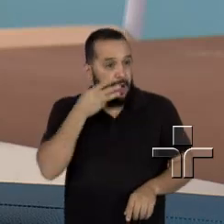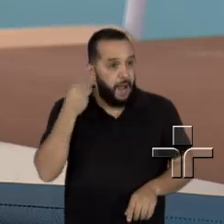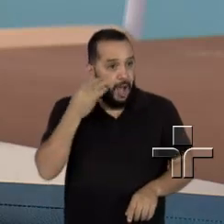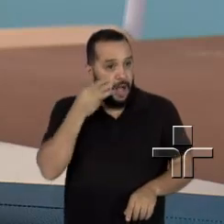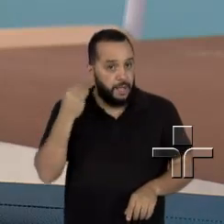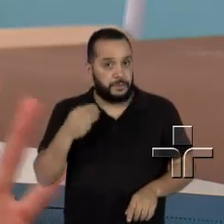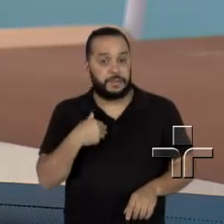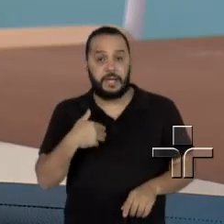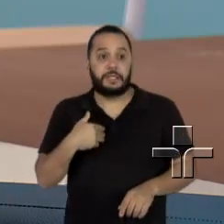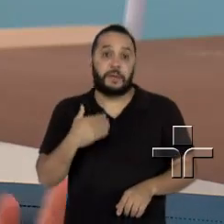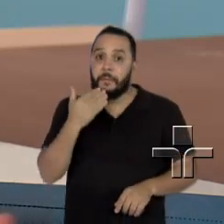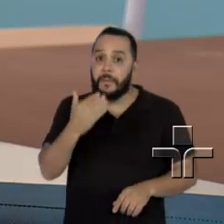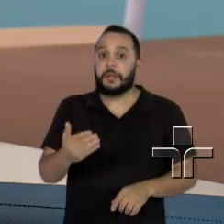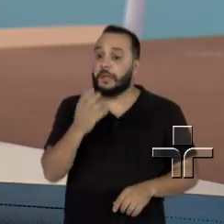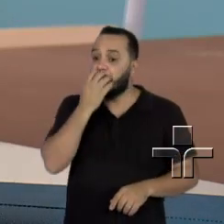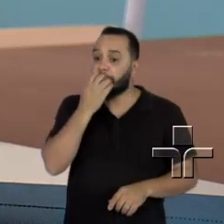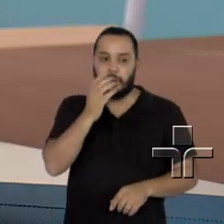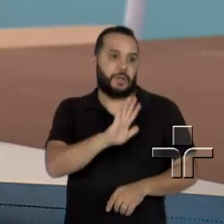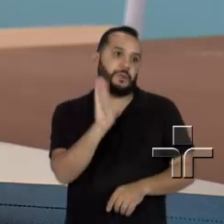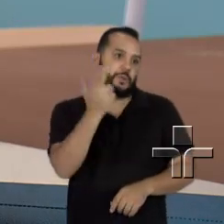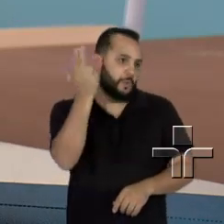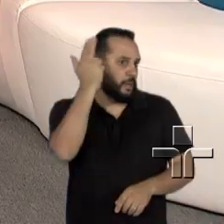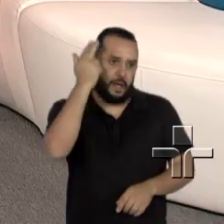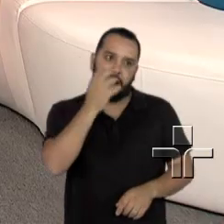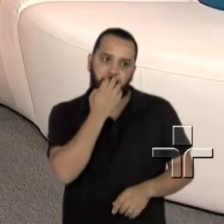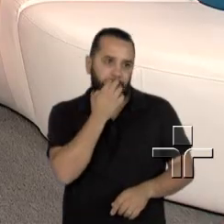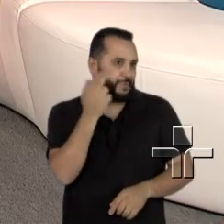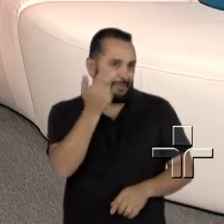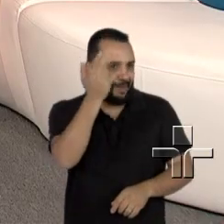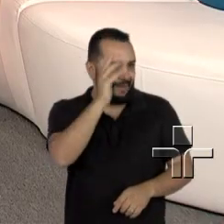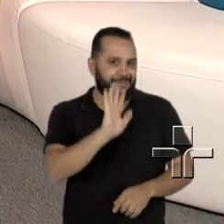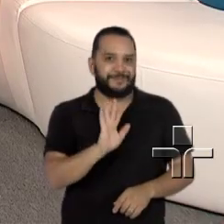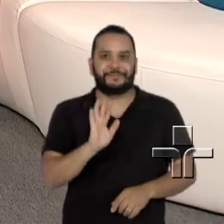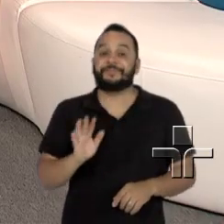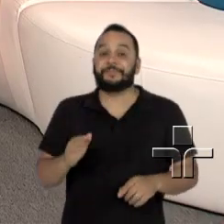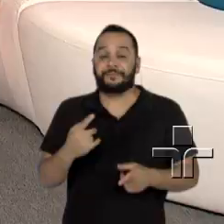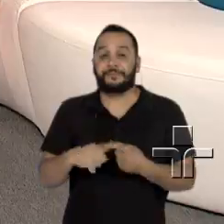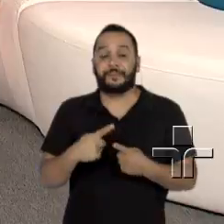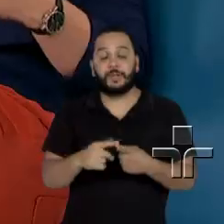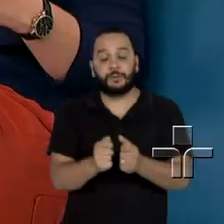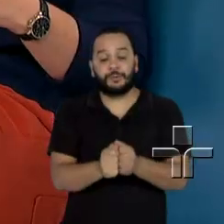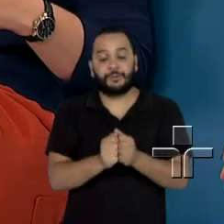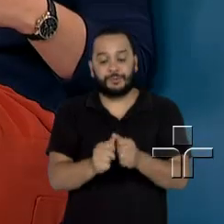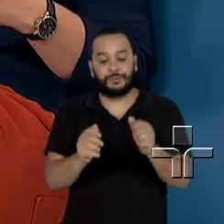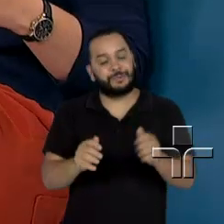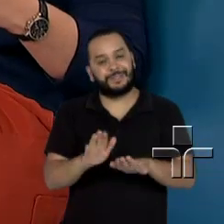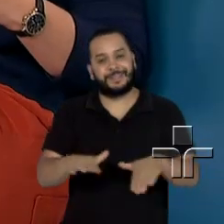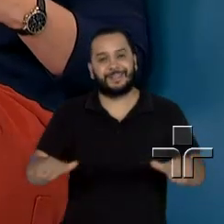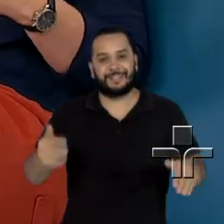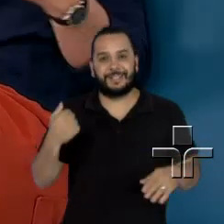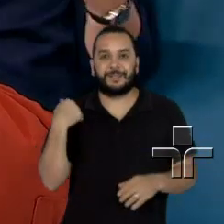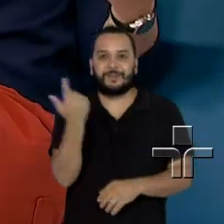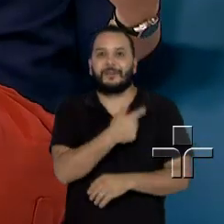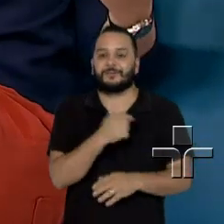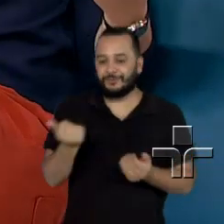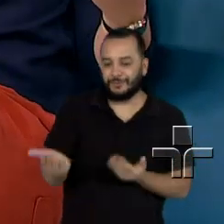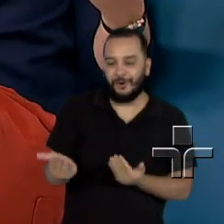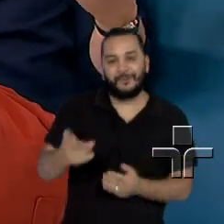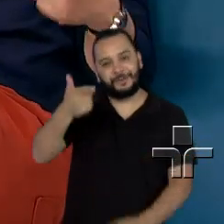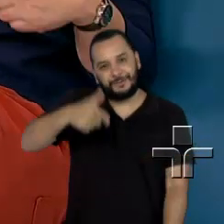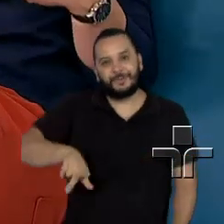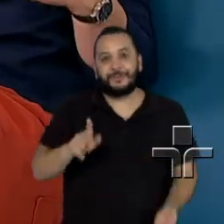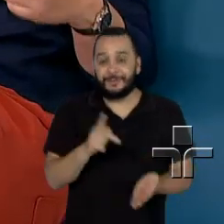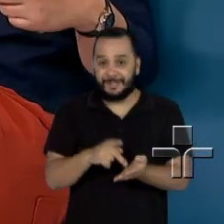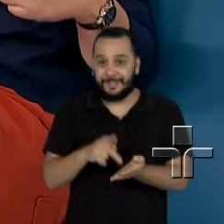cachorro, falei, a mamãe não consegue ainda administrar tudo isso. E acho que a gente convivendo com essas crianças, a gente rejuvenesce. Você falou isso, é verdade,